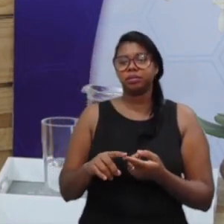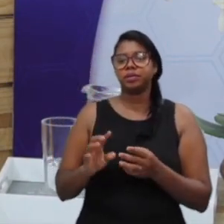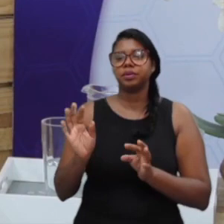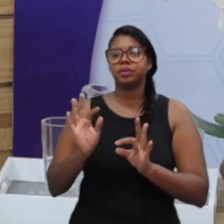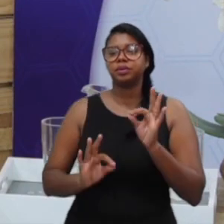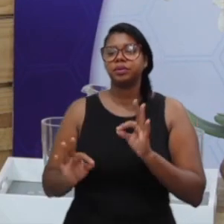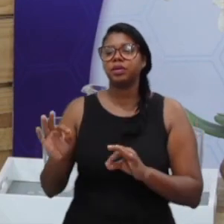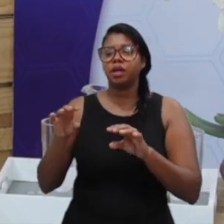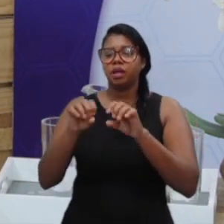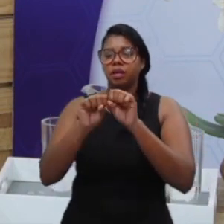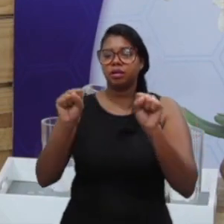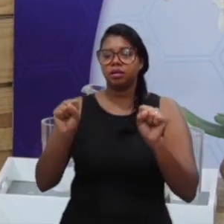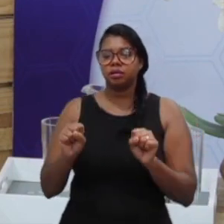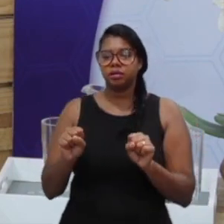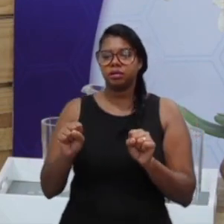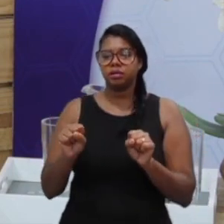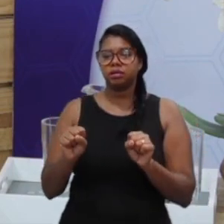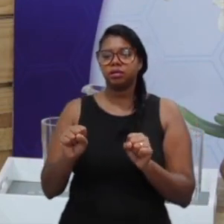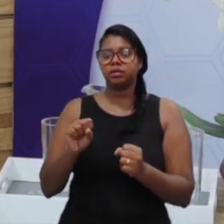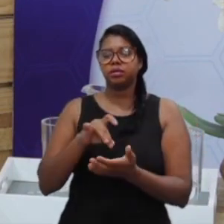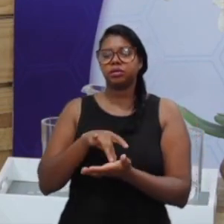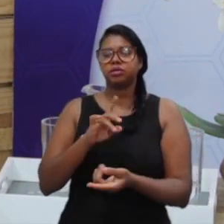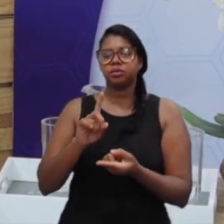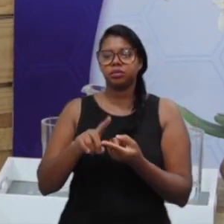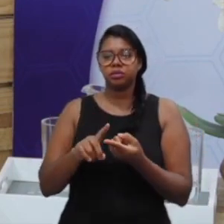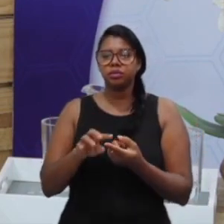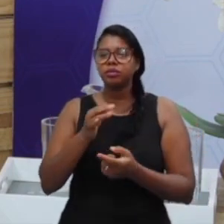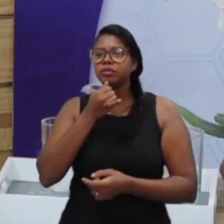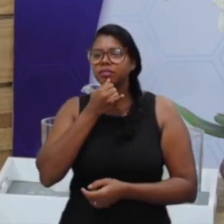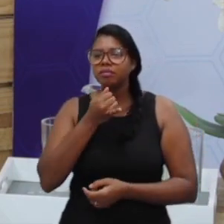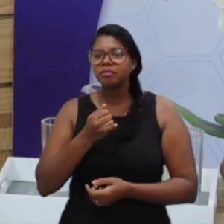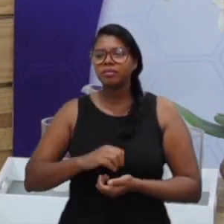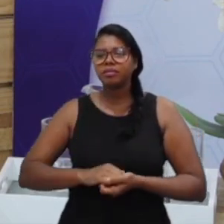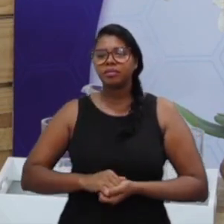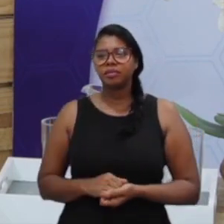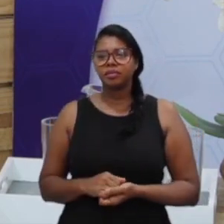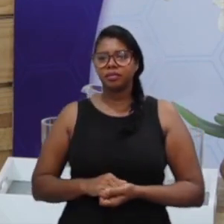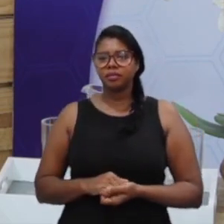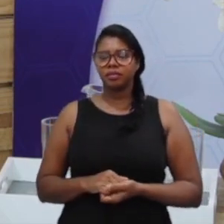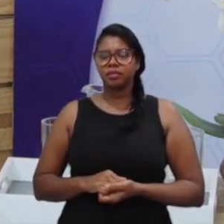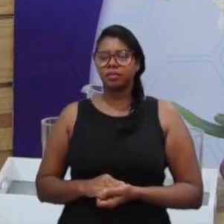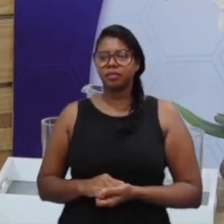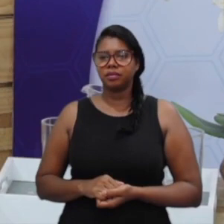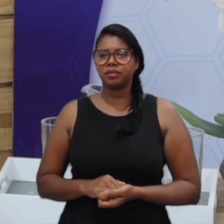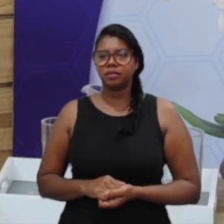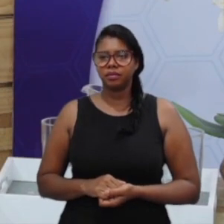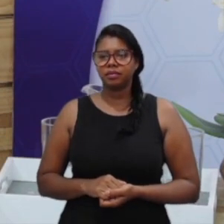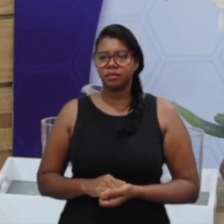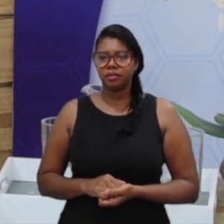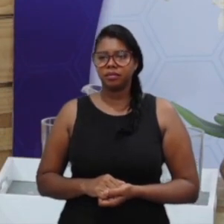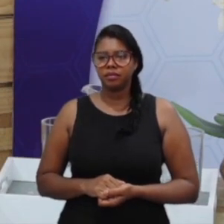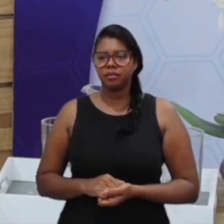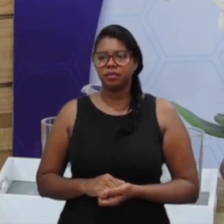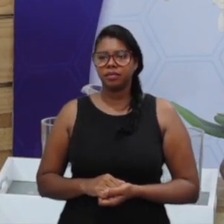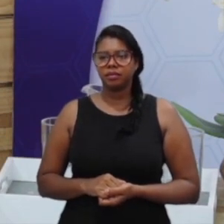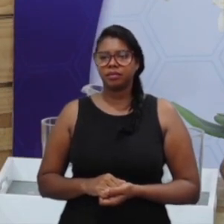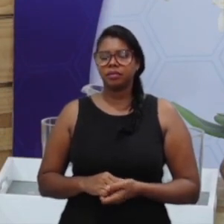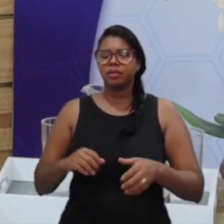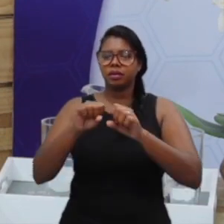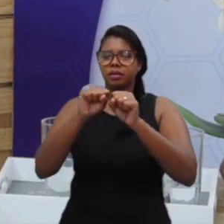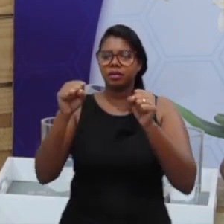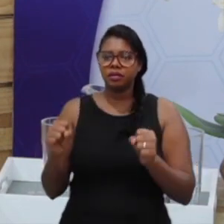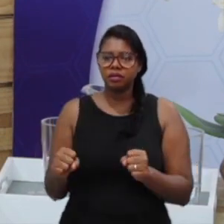sistemas muito, vamos dizer assim, bem integrados e